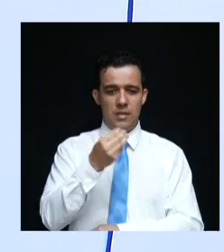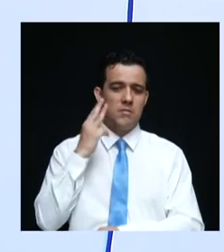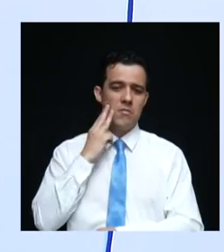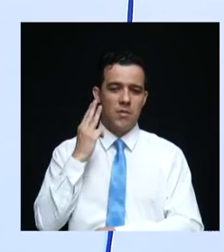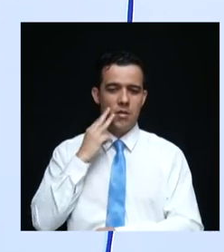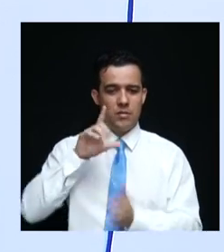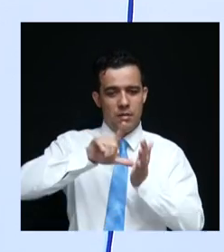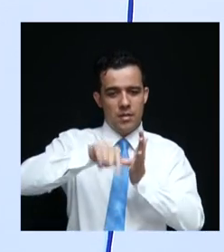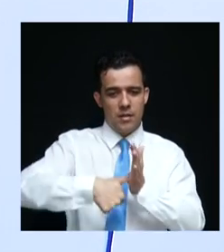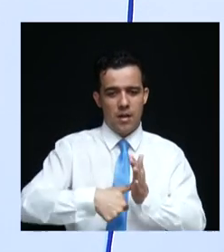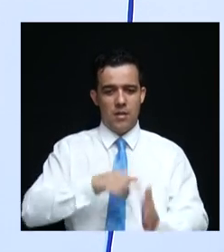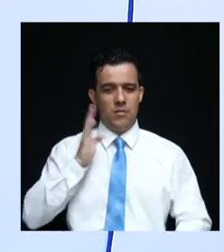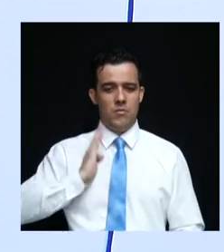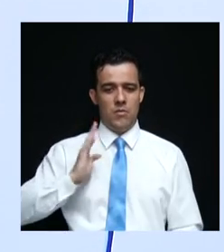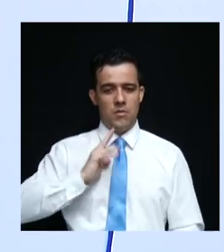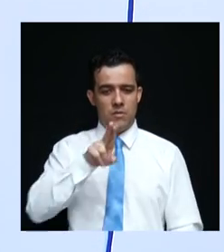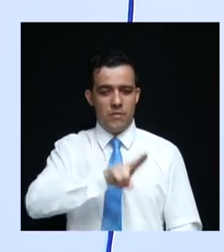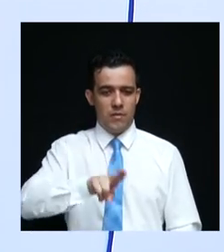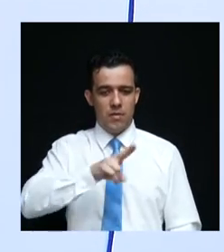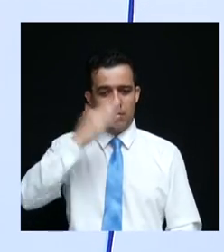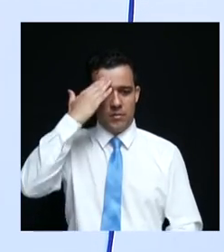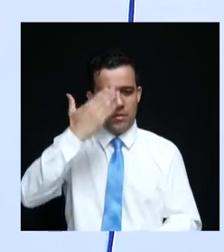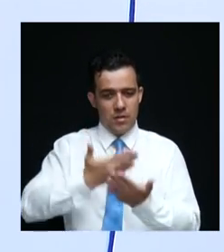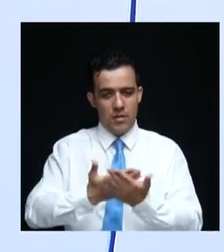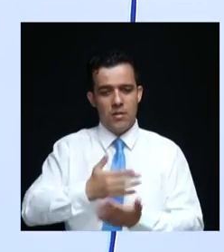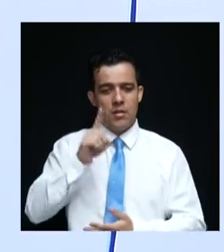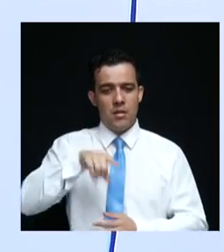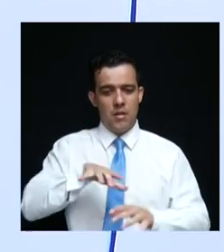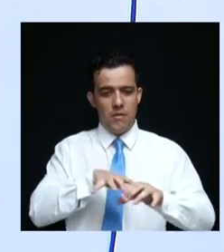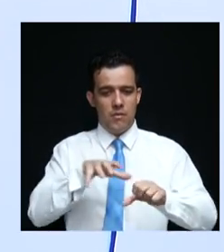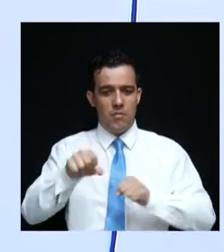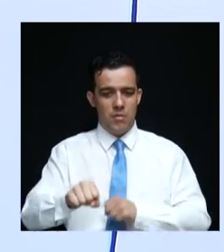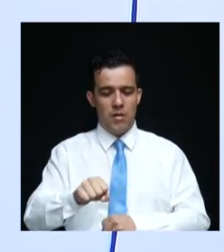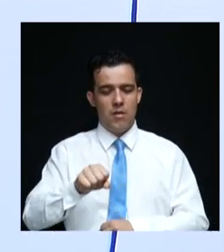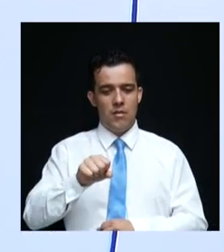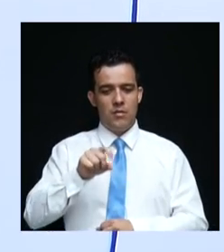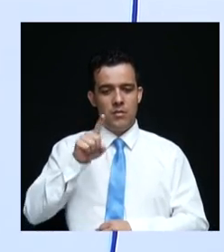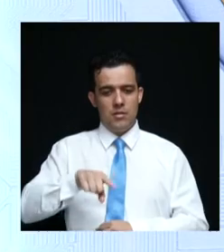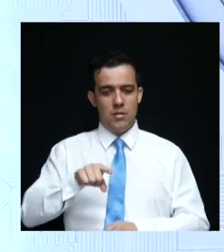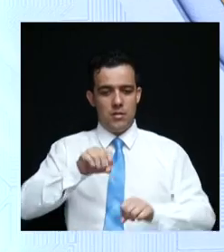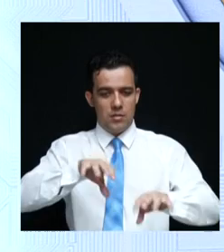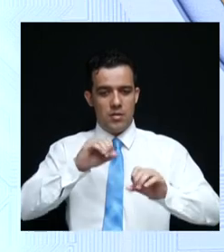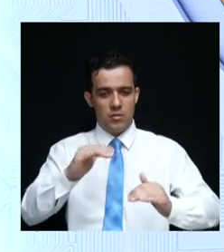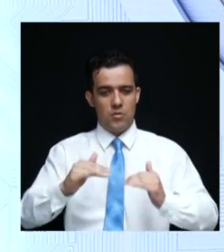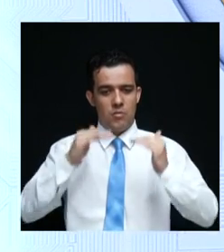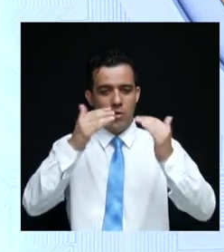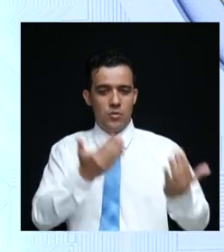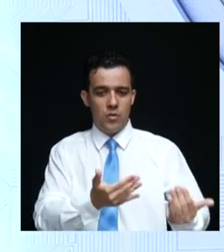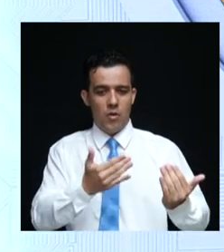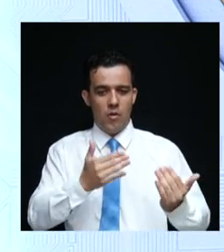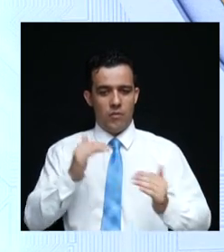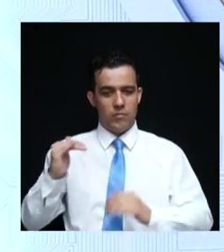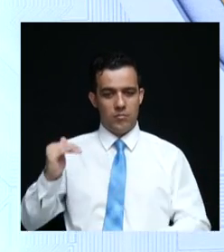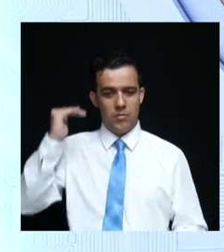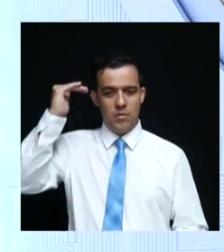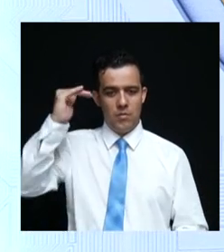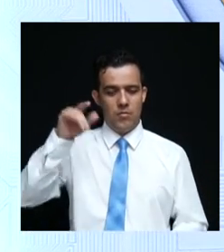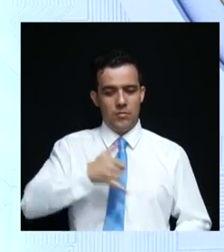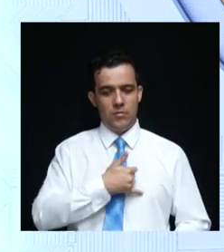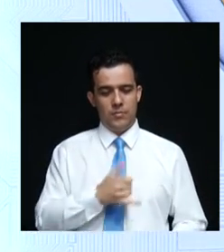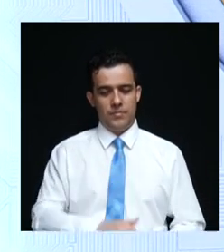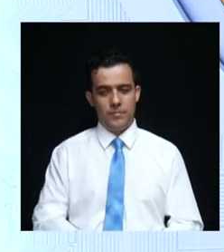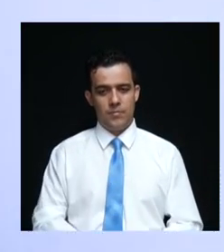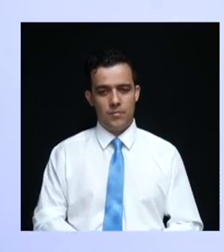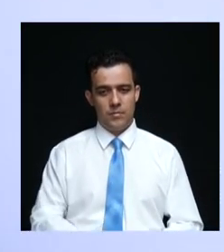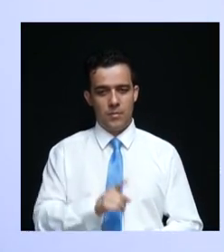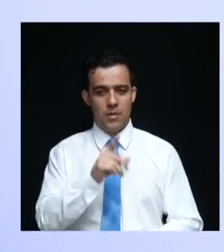atraso nas Bolsas Universitárias. Nós acreditamos na formação do ensino superior para os jovens e adultos do nosso estado. Obrigado. Candidata Cátia